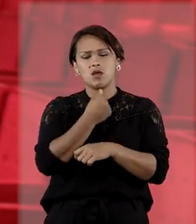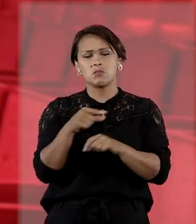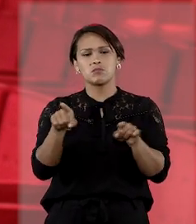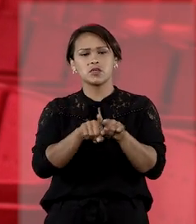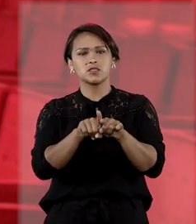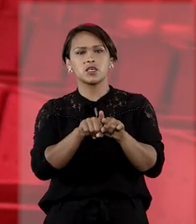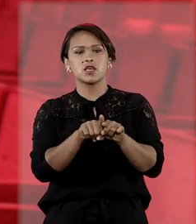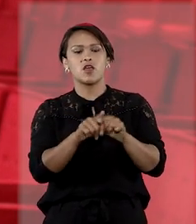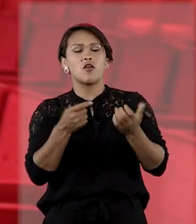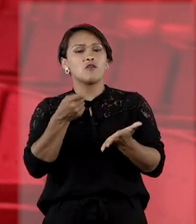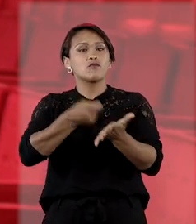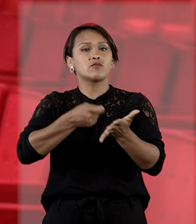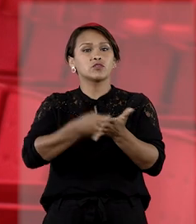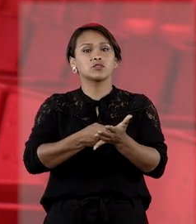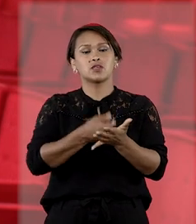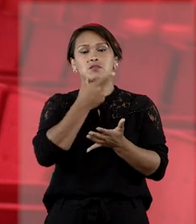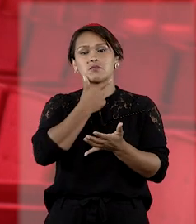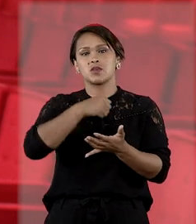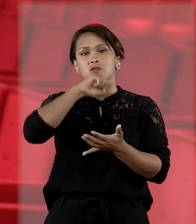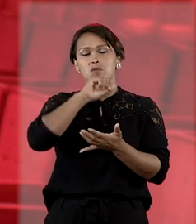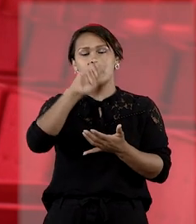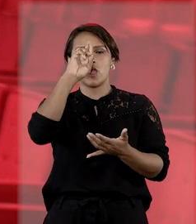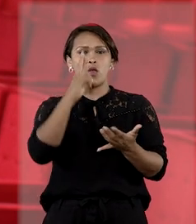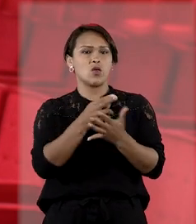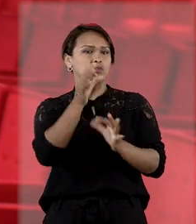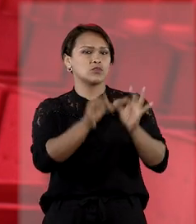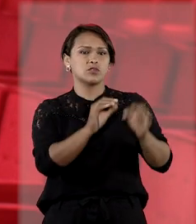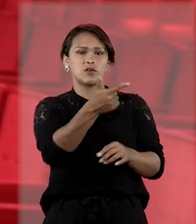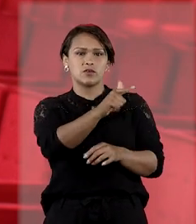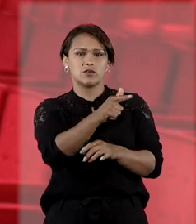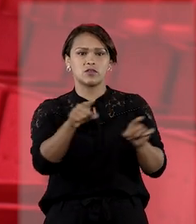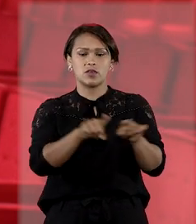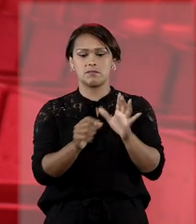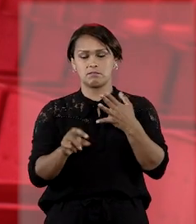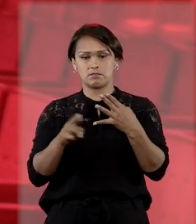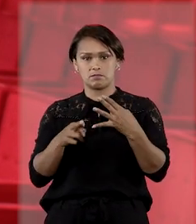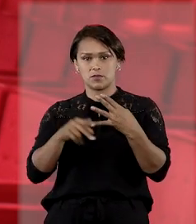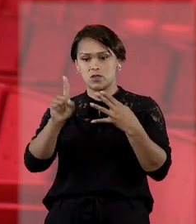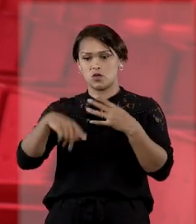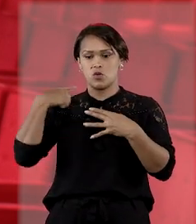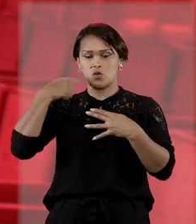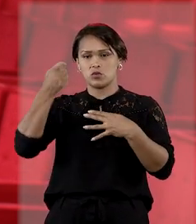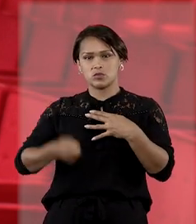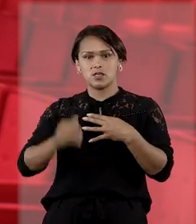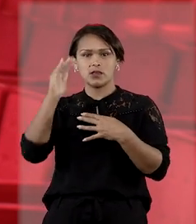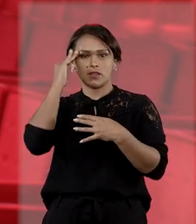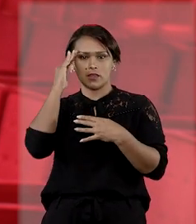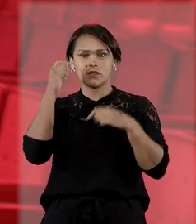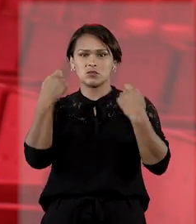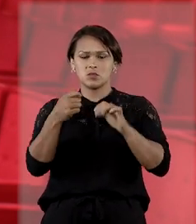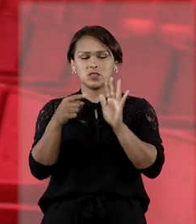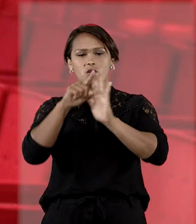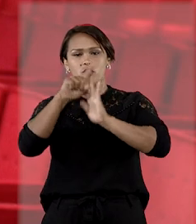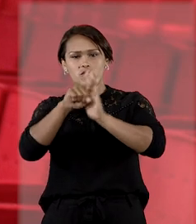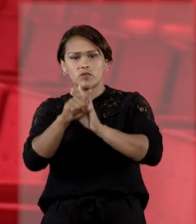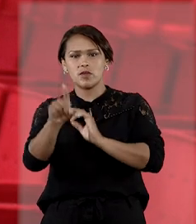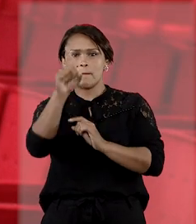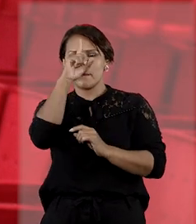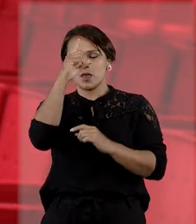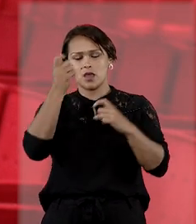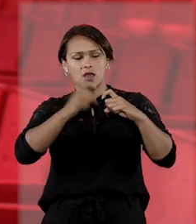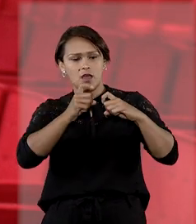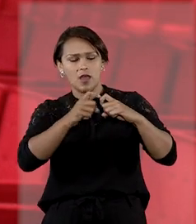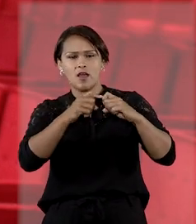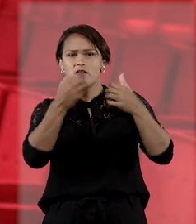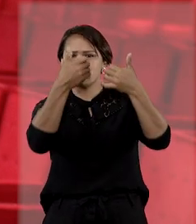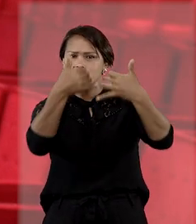internado involuntariamente pelo pai, sem ordem judicial. Em primeiro grau, o juiz reconheceu a necessidade da perícia médica para